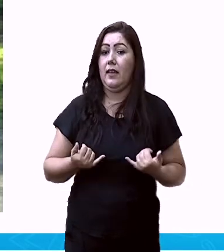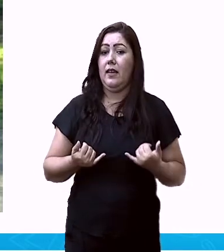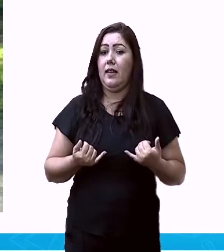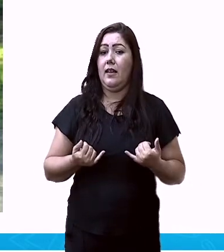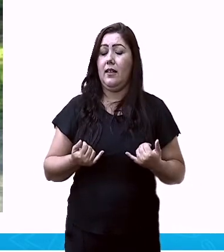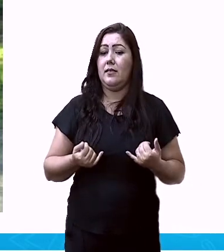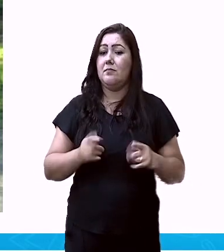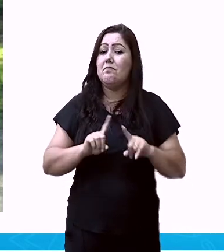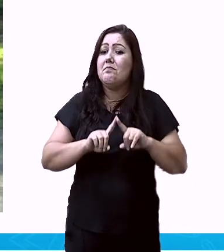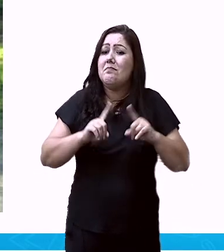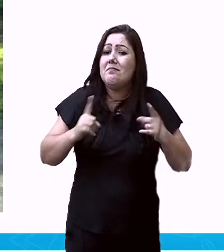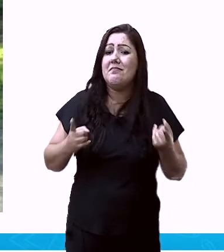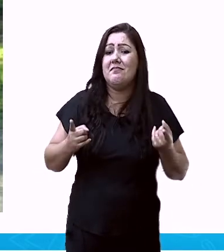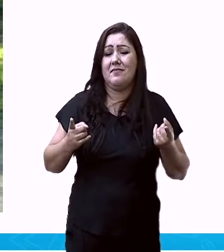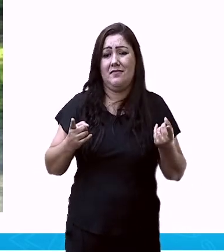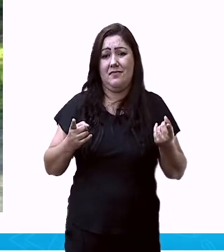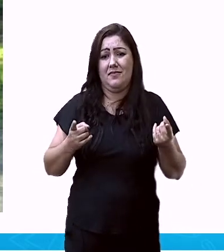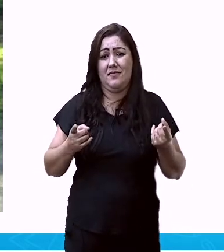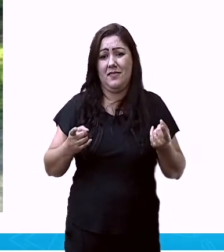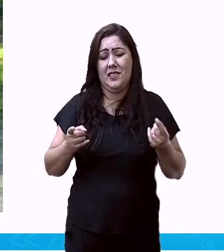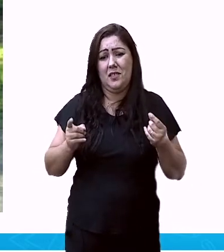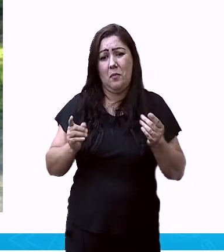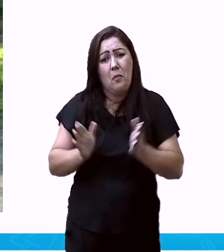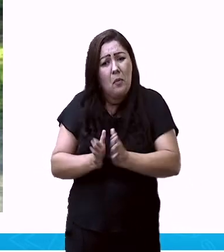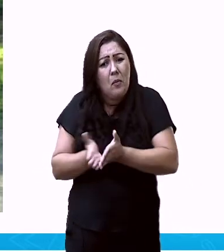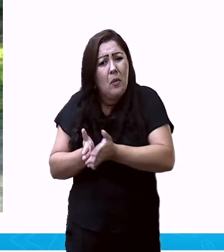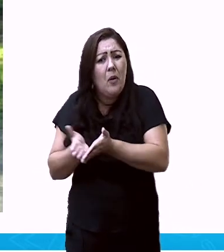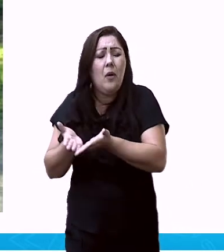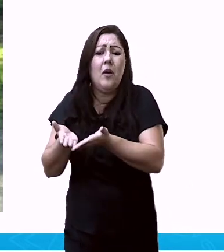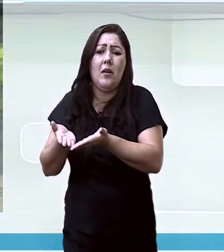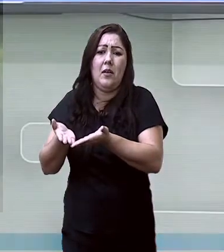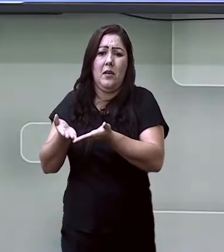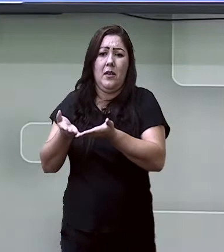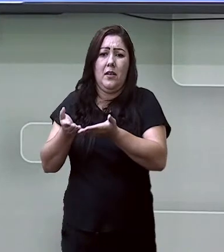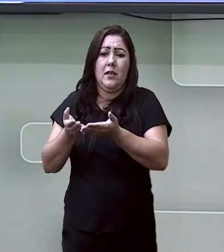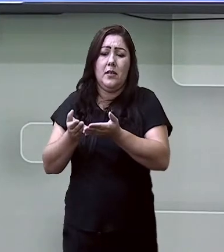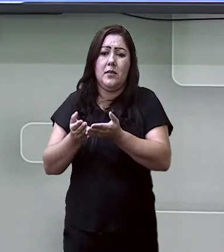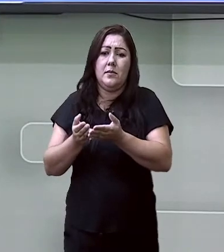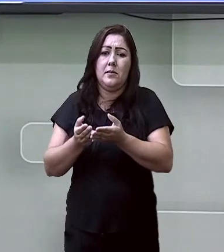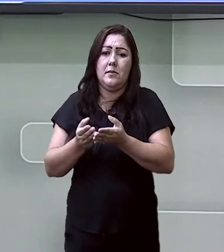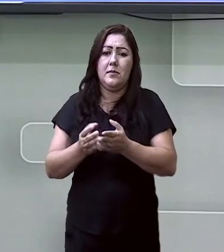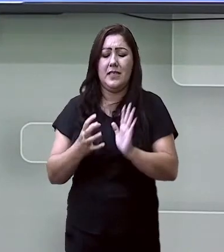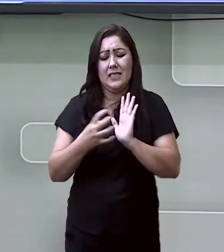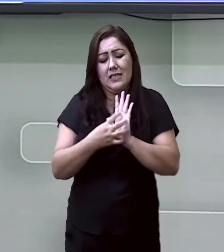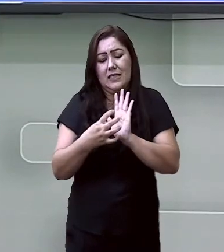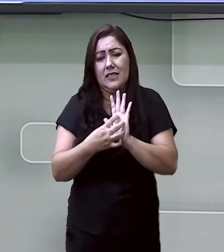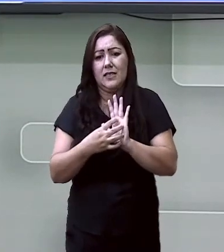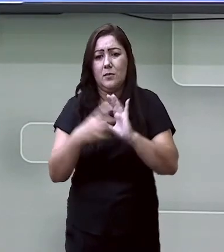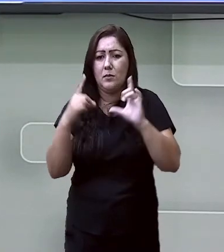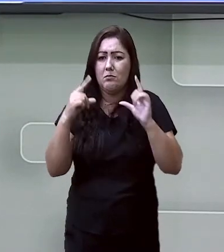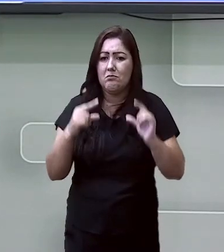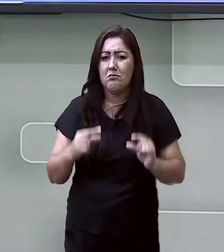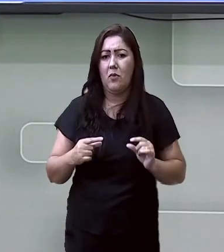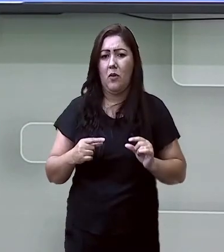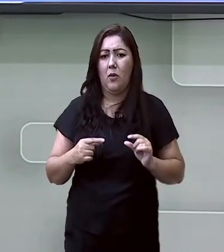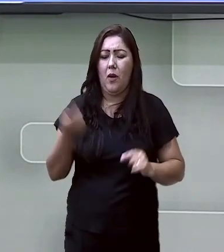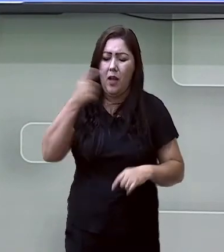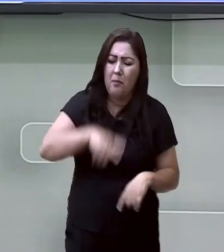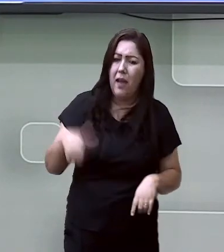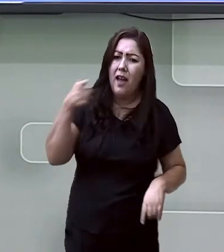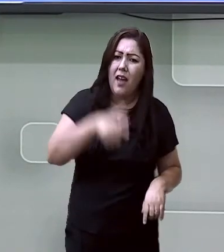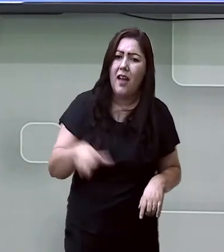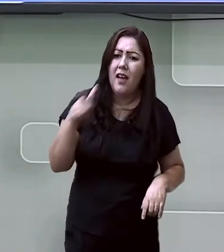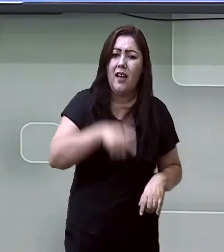brincar é mais pobre e repetitivo. Com pouca variação em simbolismo. Podem também